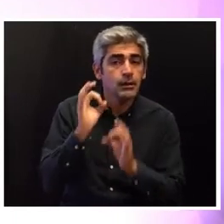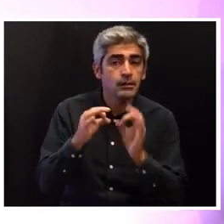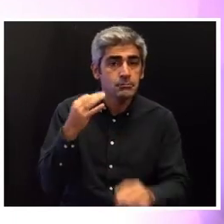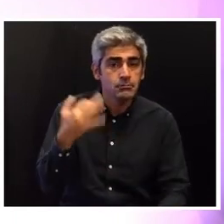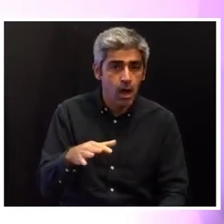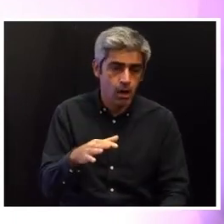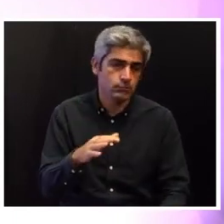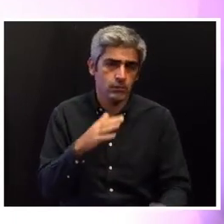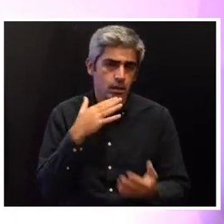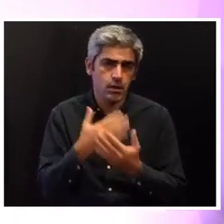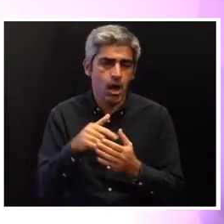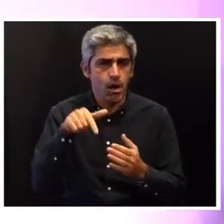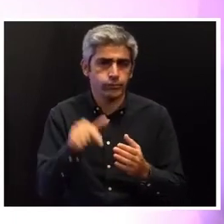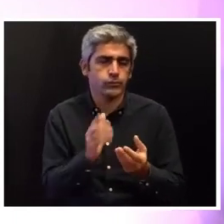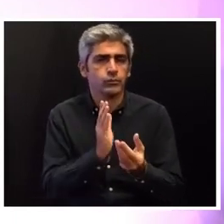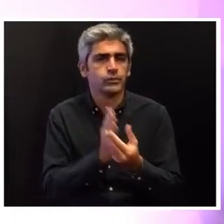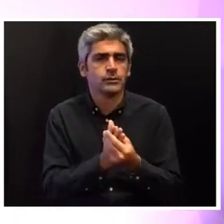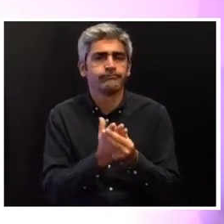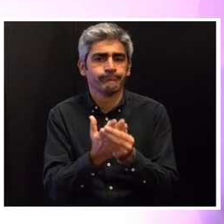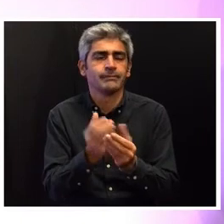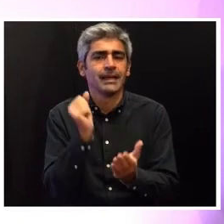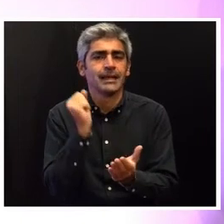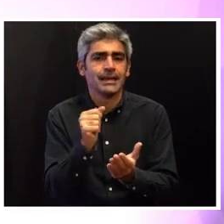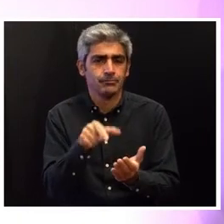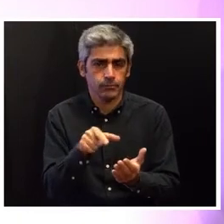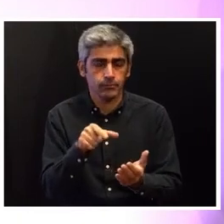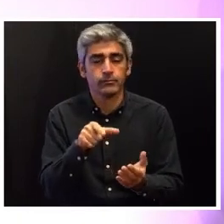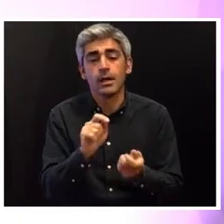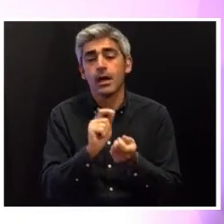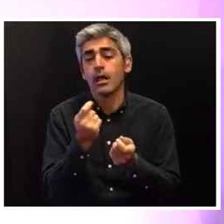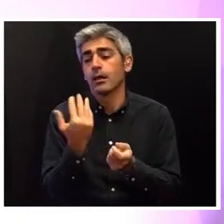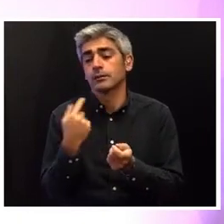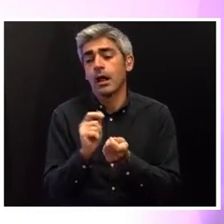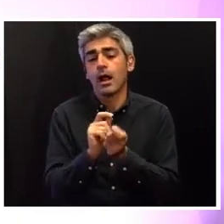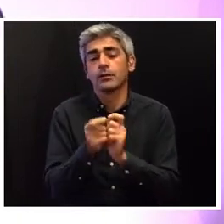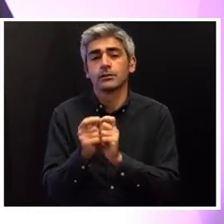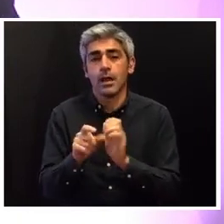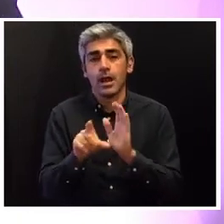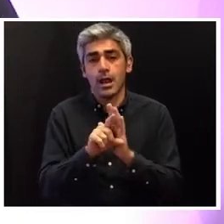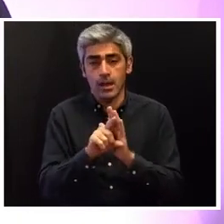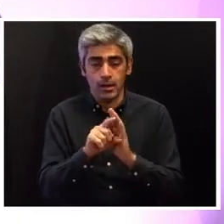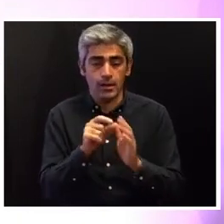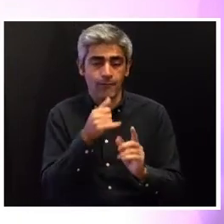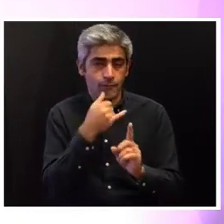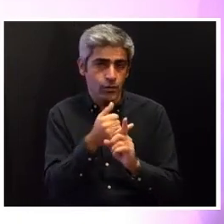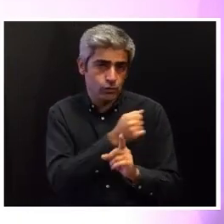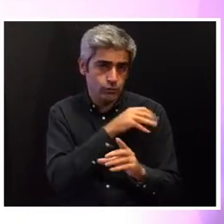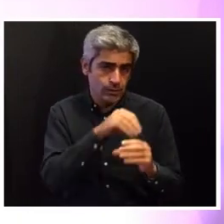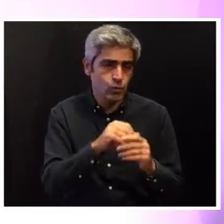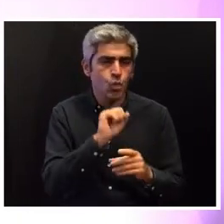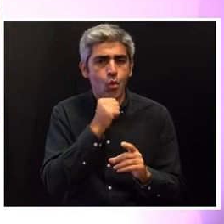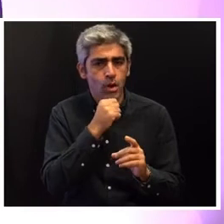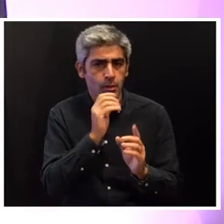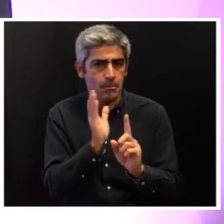procedimento criminal. As recentes alterações à lei da violência doméstica, ao Código Penal e ao Código de